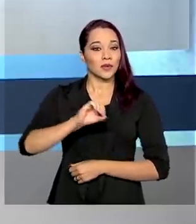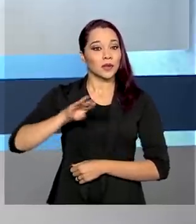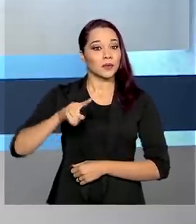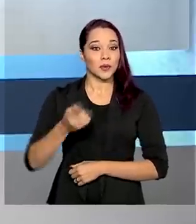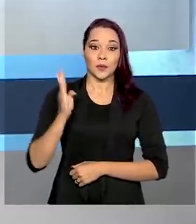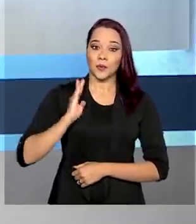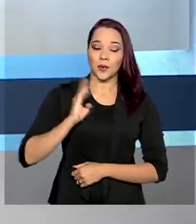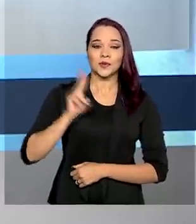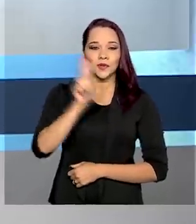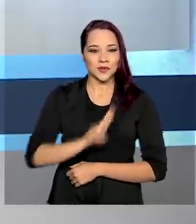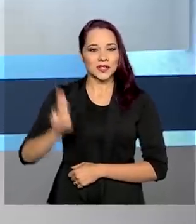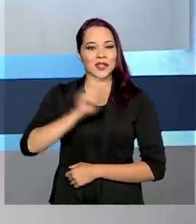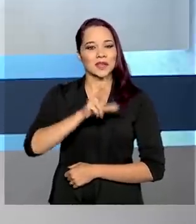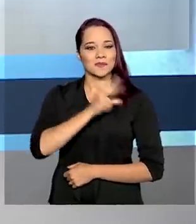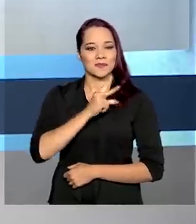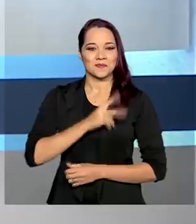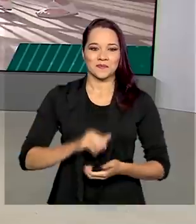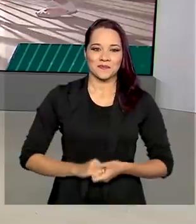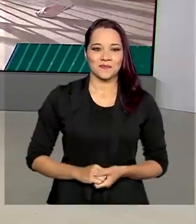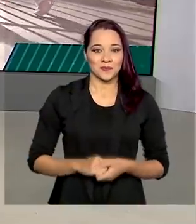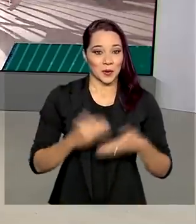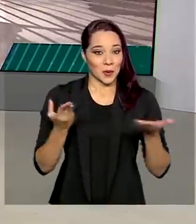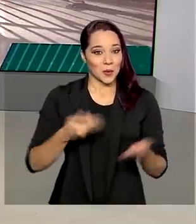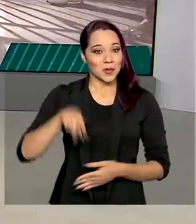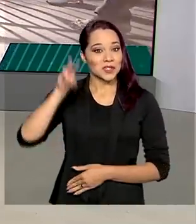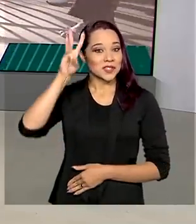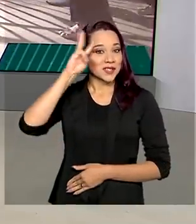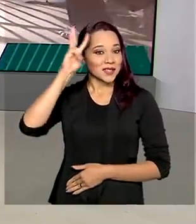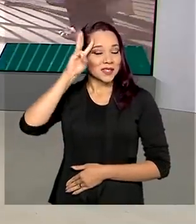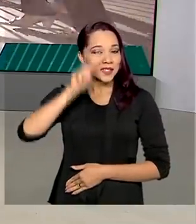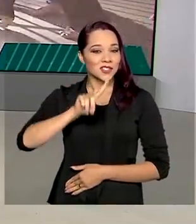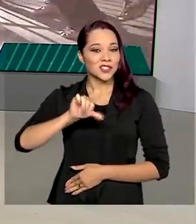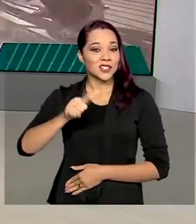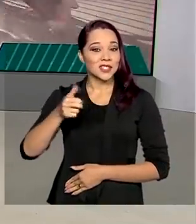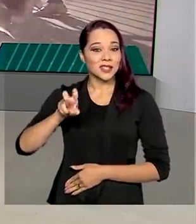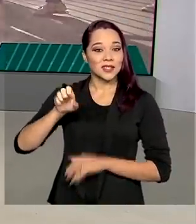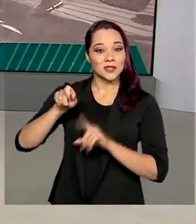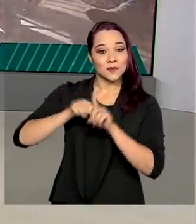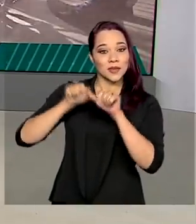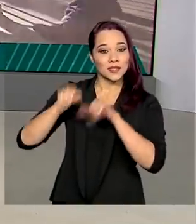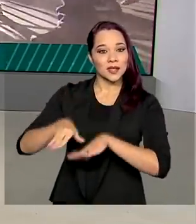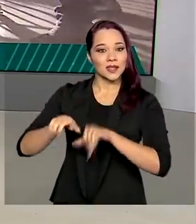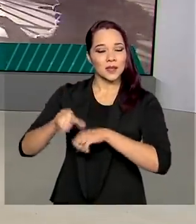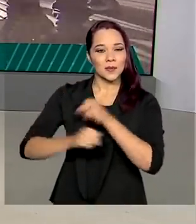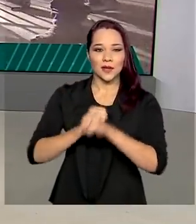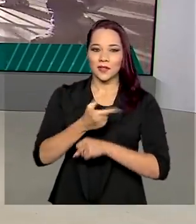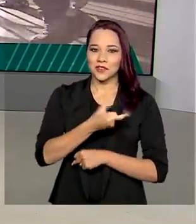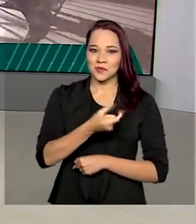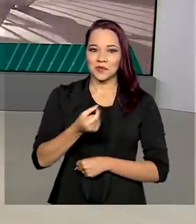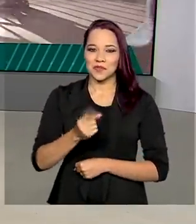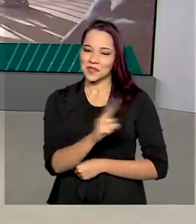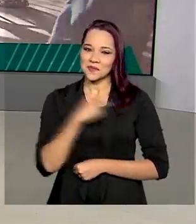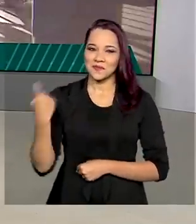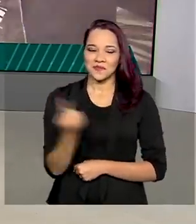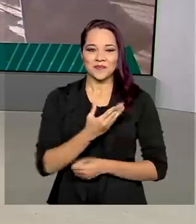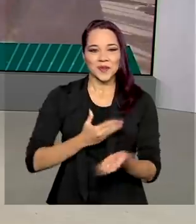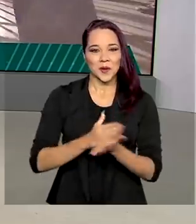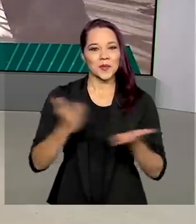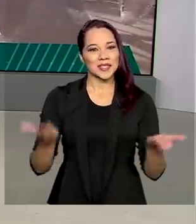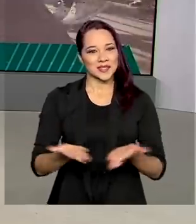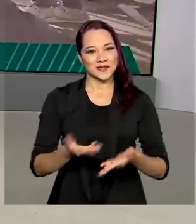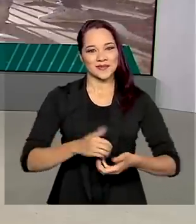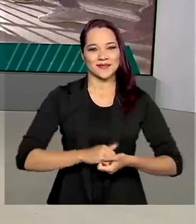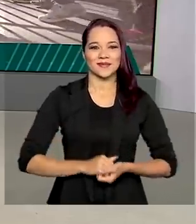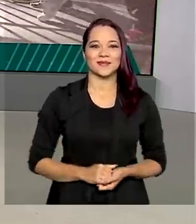bolsas em universidades particulares. Hoje é terça-feira, 15 de setembro de 2020. O Brasil em Dia